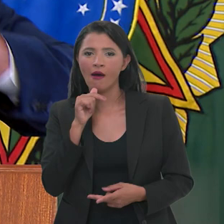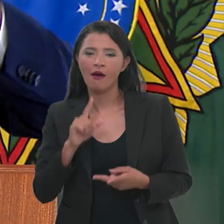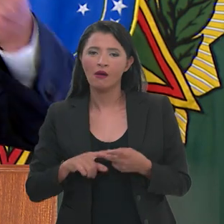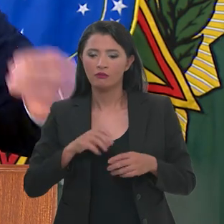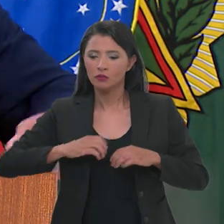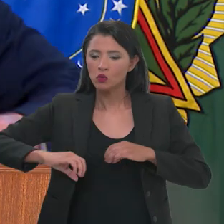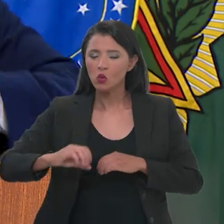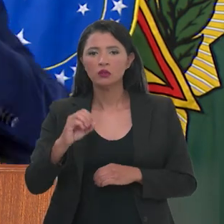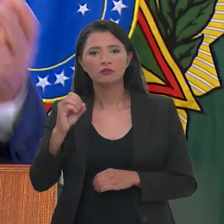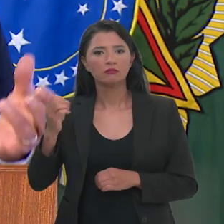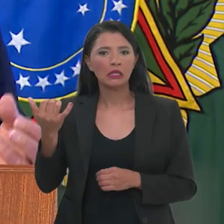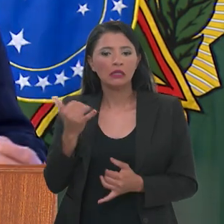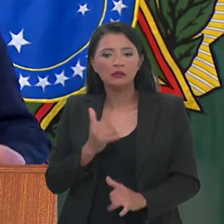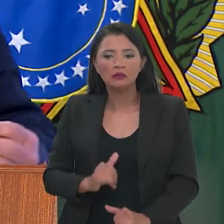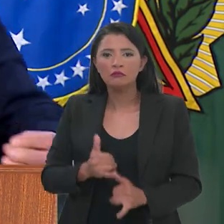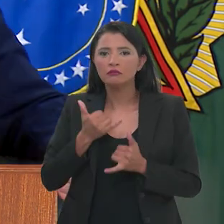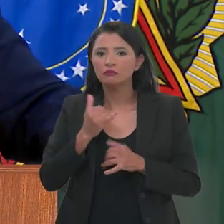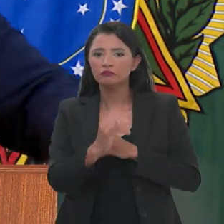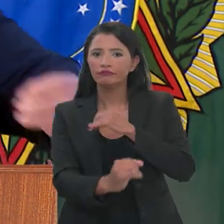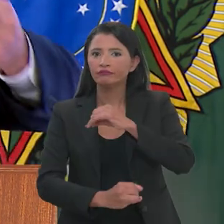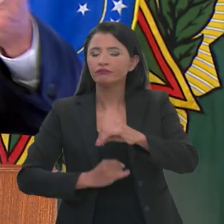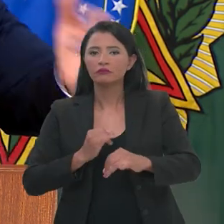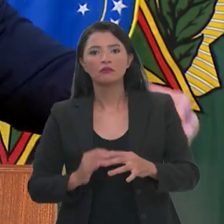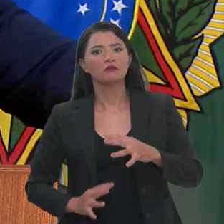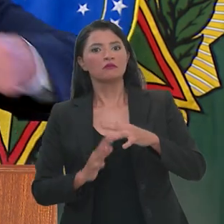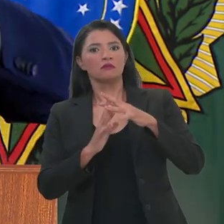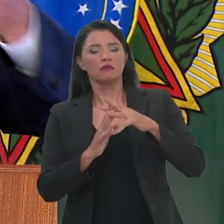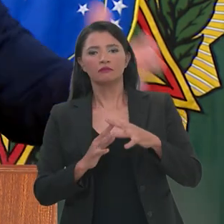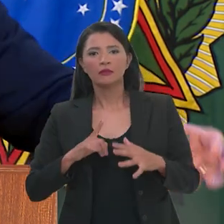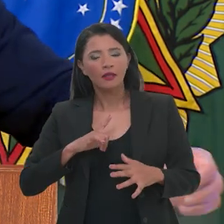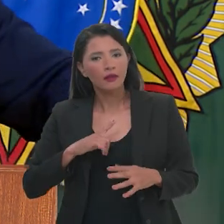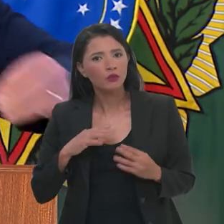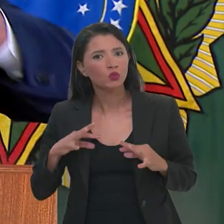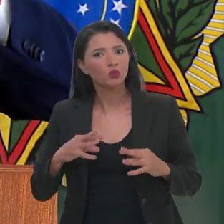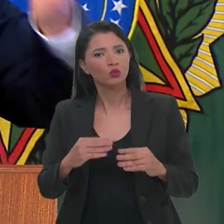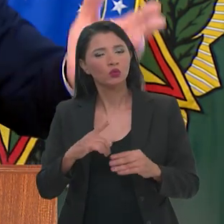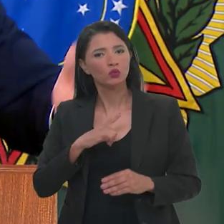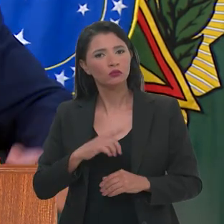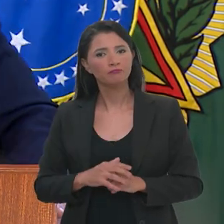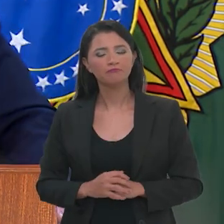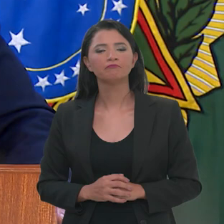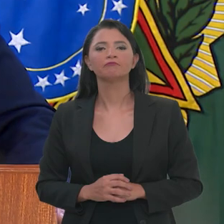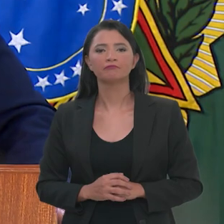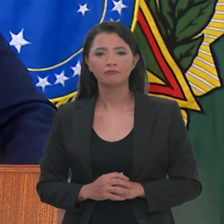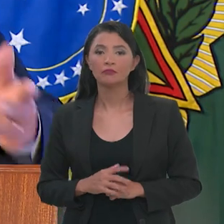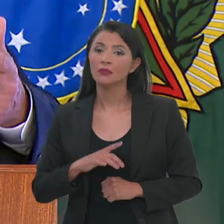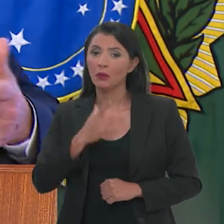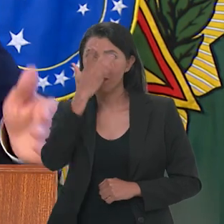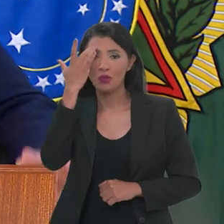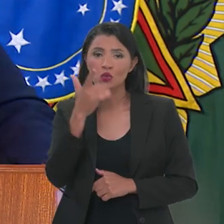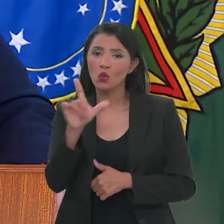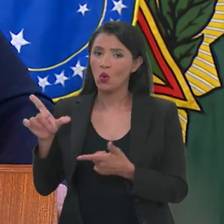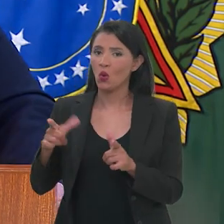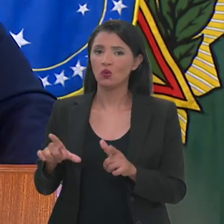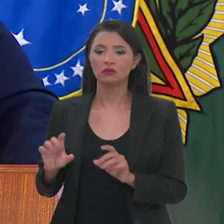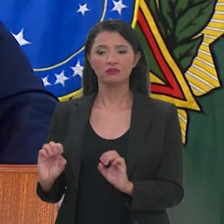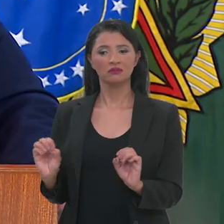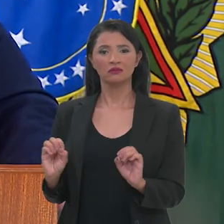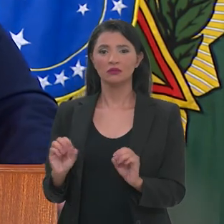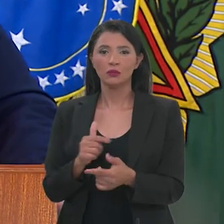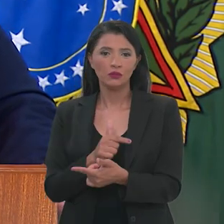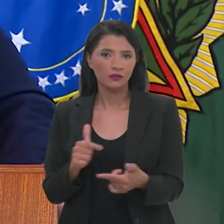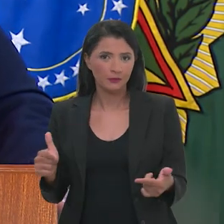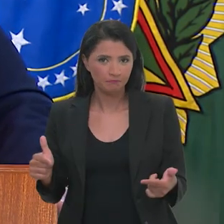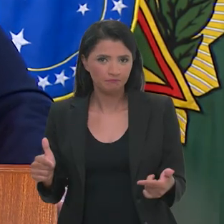esgoto, tem luz, tem tudo, tem internet, banda larga, tem tudo. E tem outras pessoas que não tem